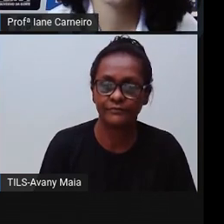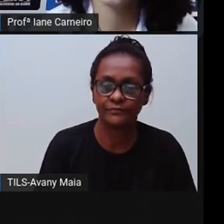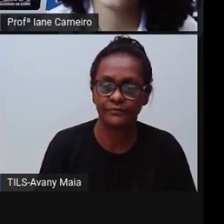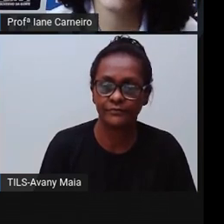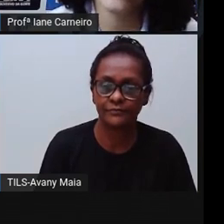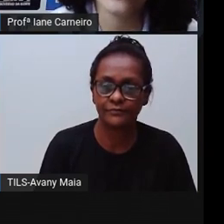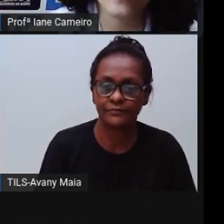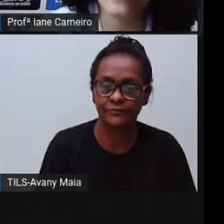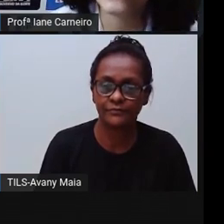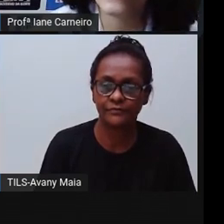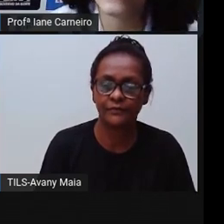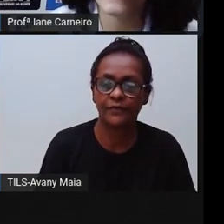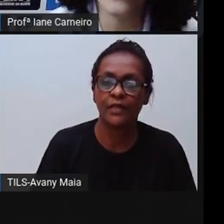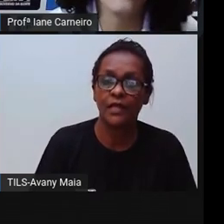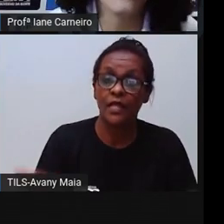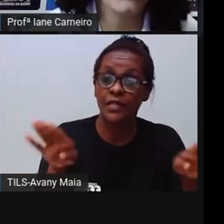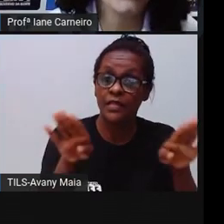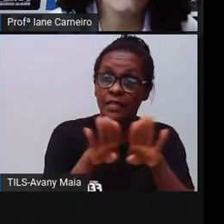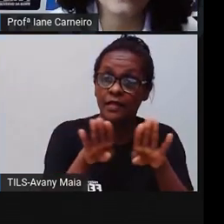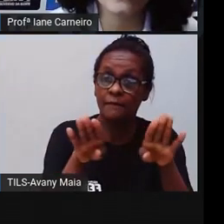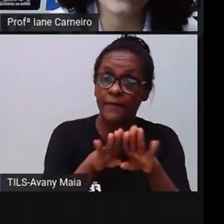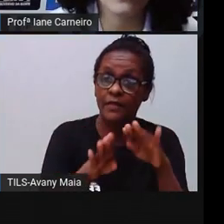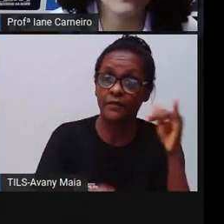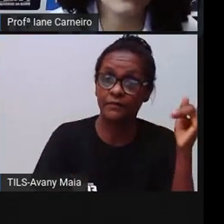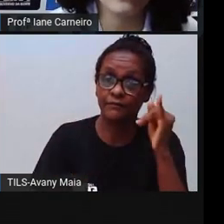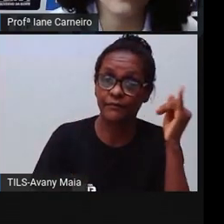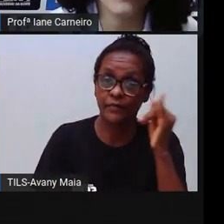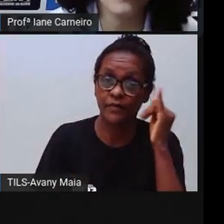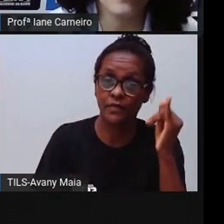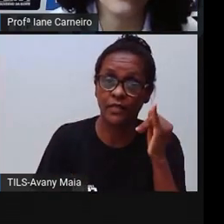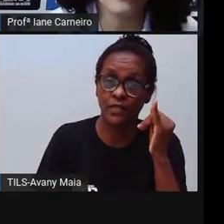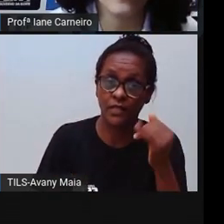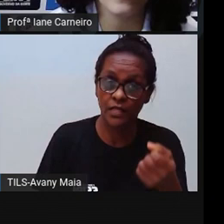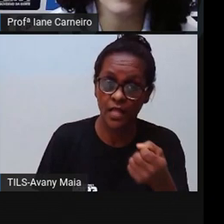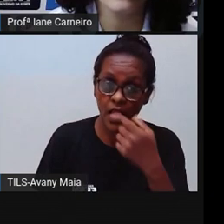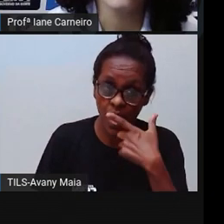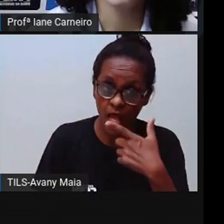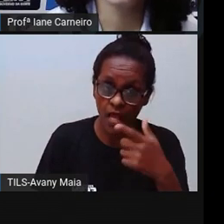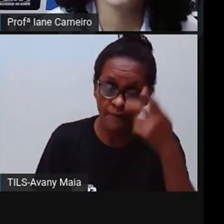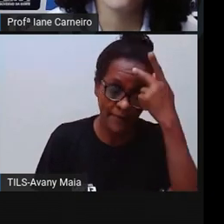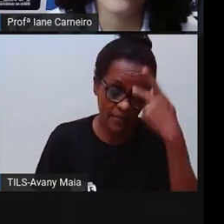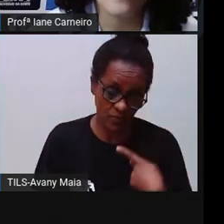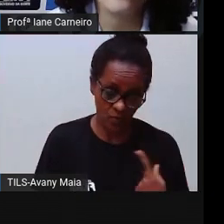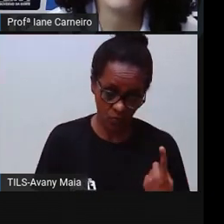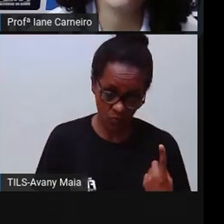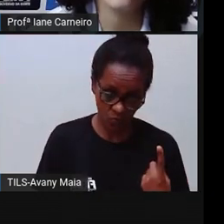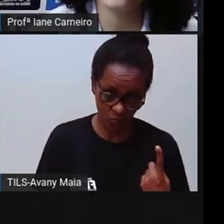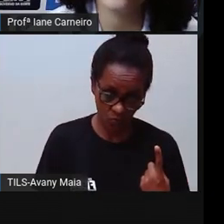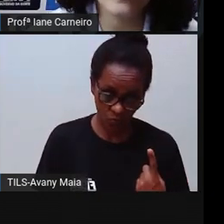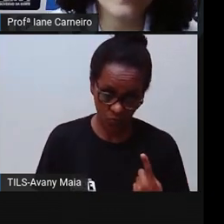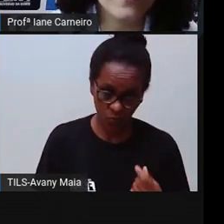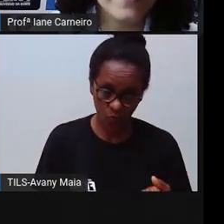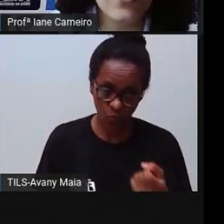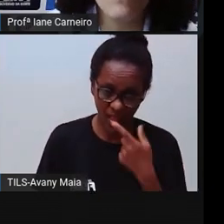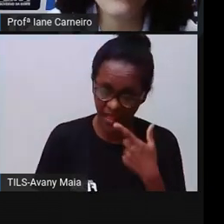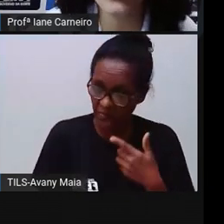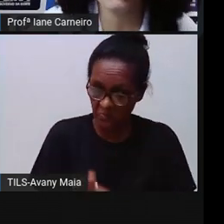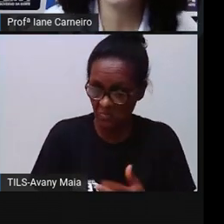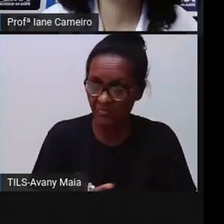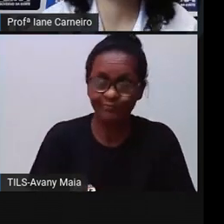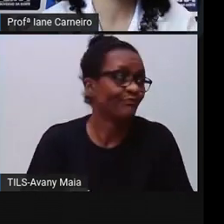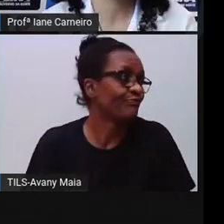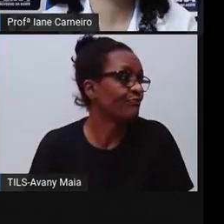Outra coisa que a criança não pode fazer sozinha, ó, é o quê? Tomar remédio sozinha. Não